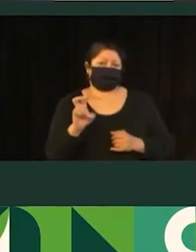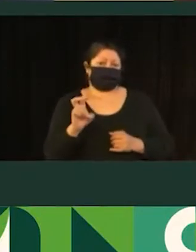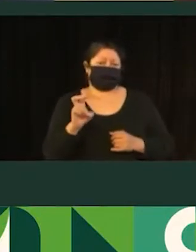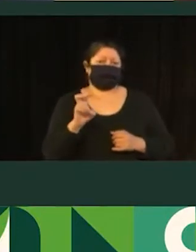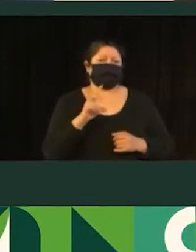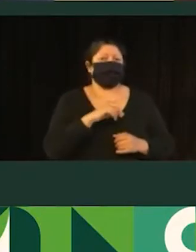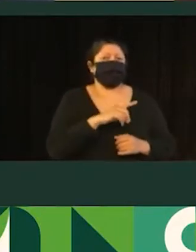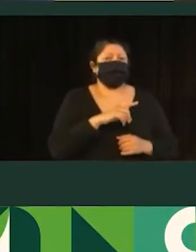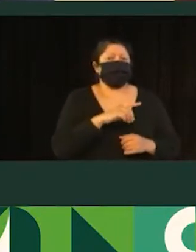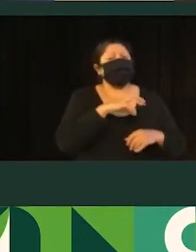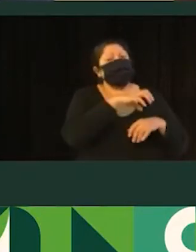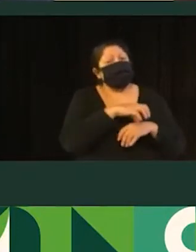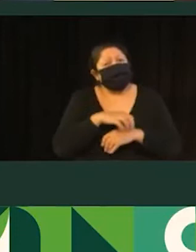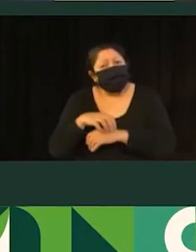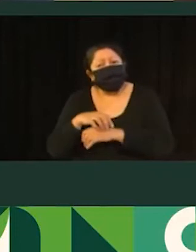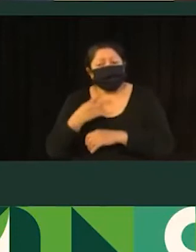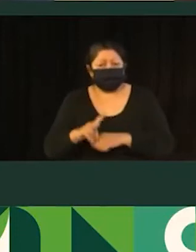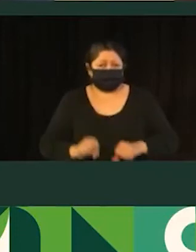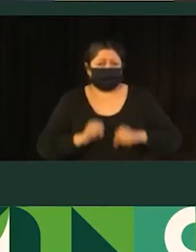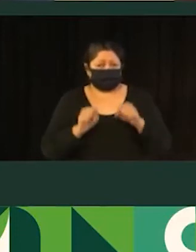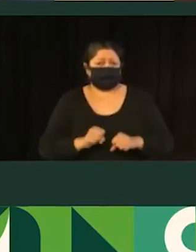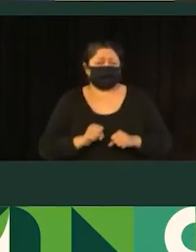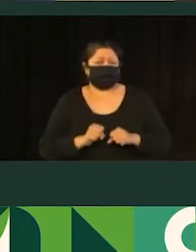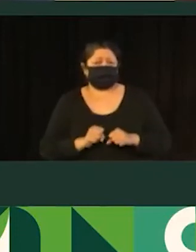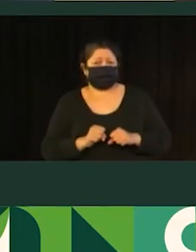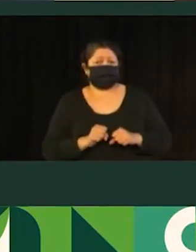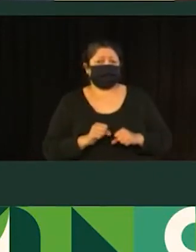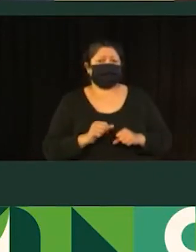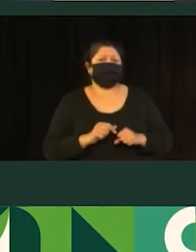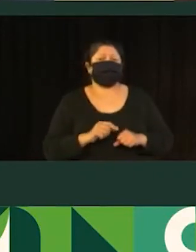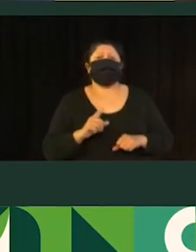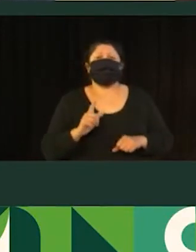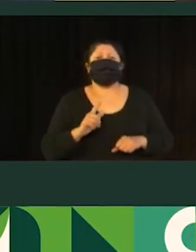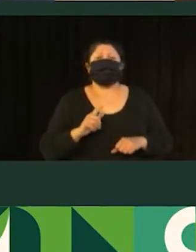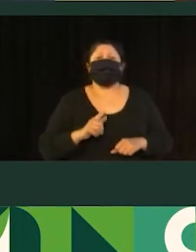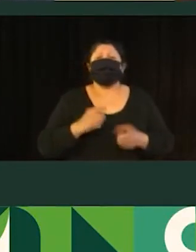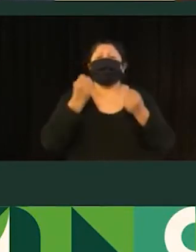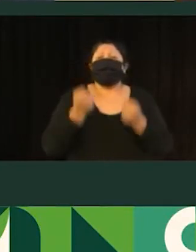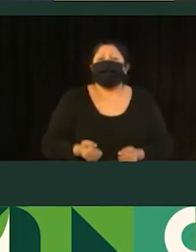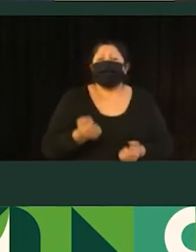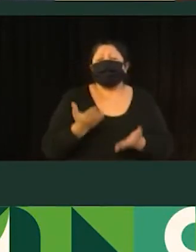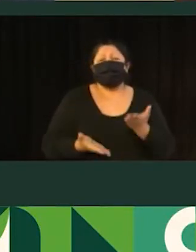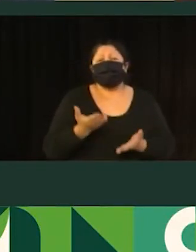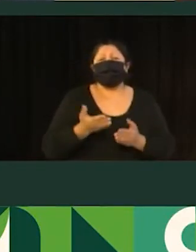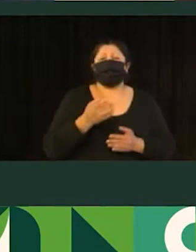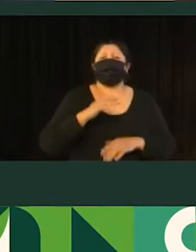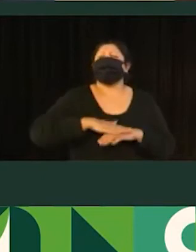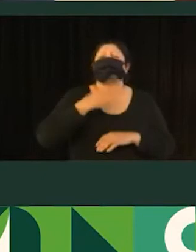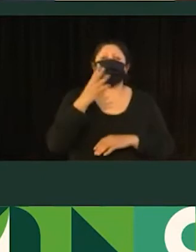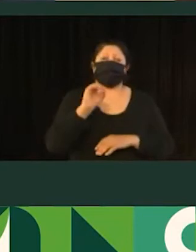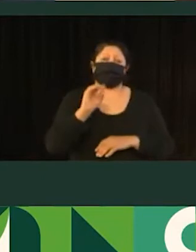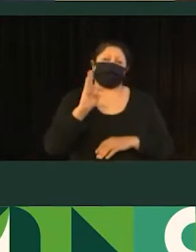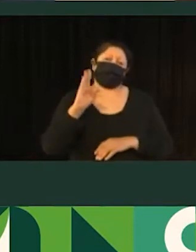que estão operando em Canoas, a logística conta com mais de 40 toneladas, tendo 19